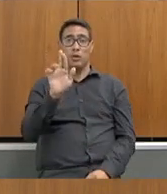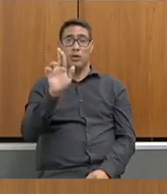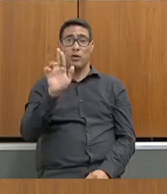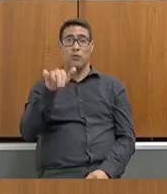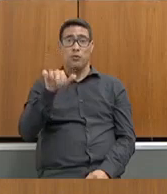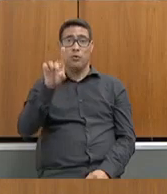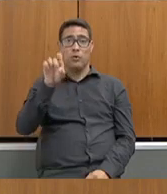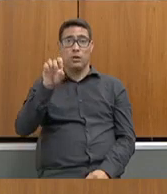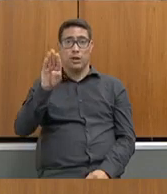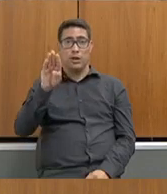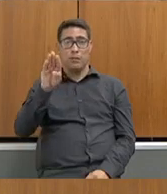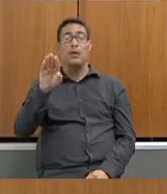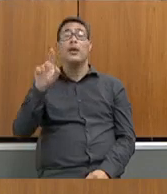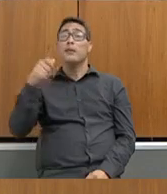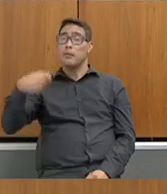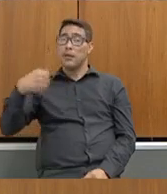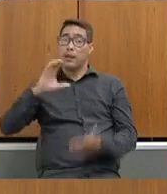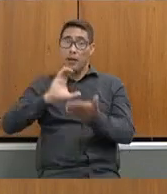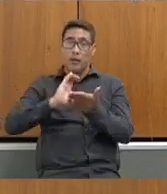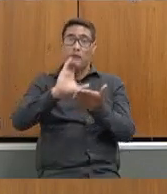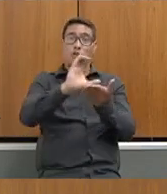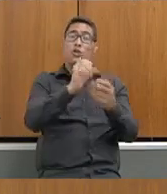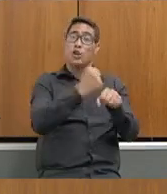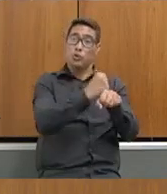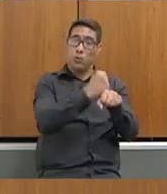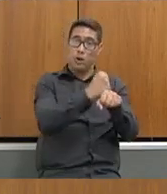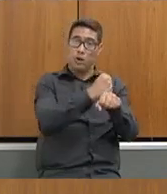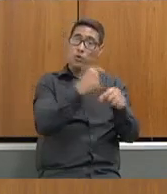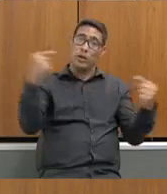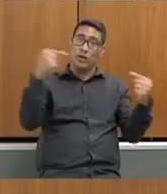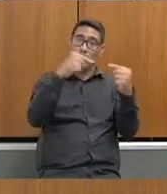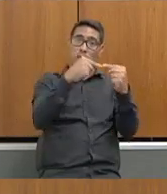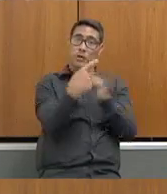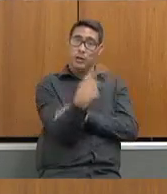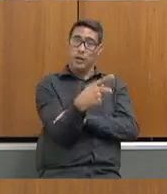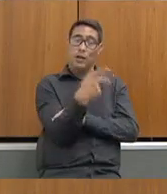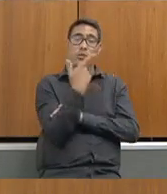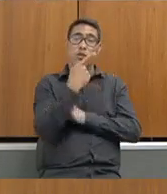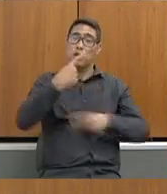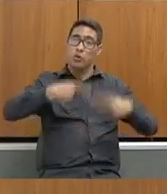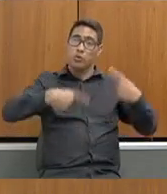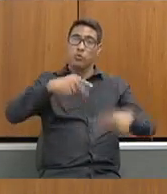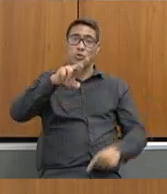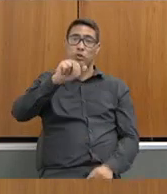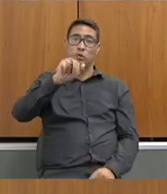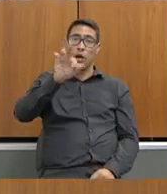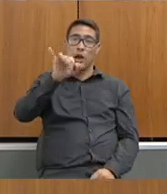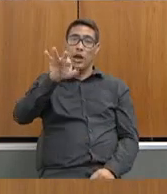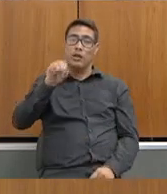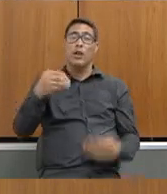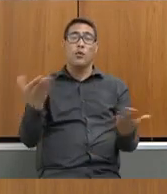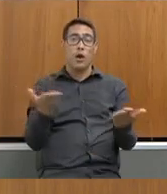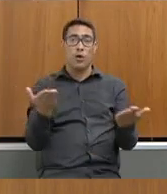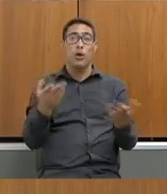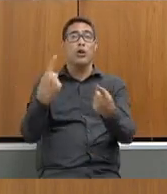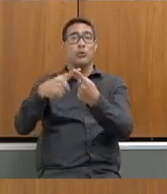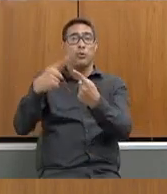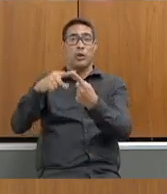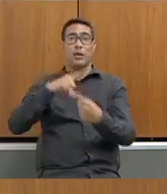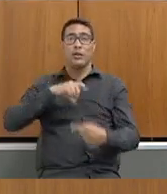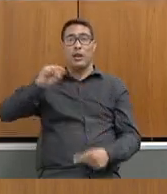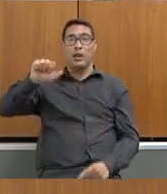que ele foi recebido. E esse é o nosso problema. Se a gente está discutindo rateio agora, é porque tem saldo. É porque o dinheiro não foi todo